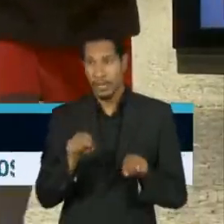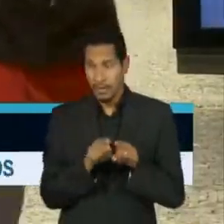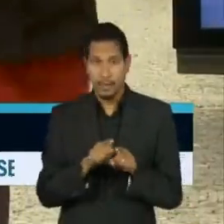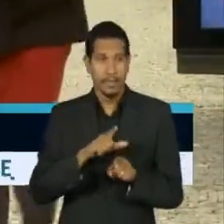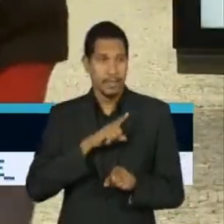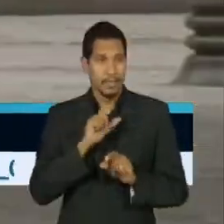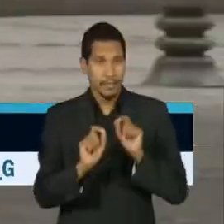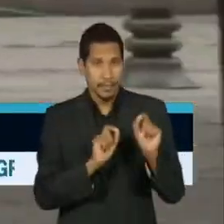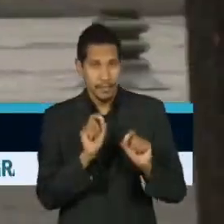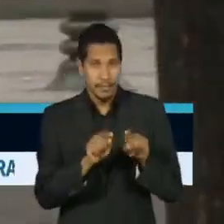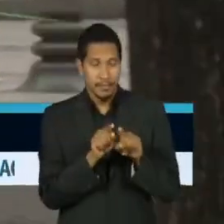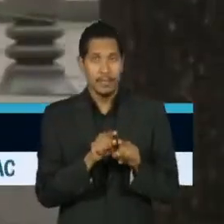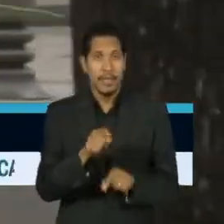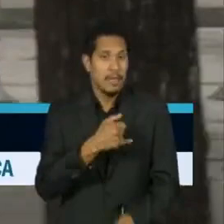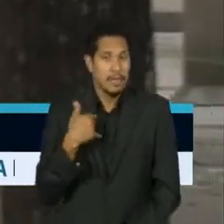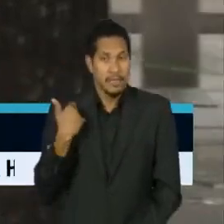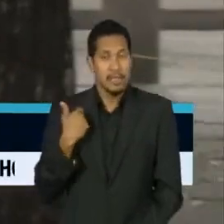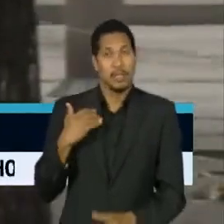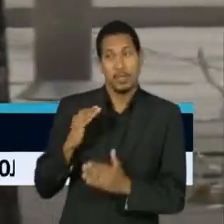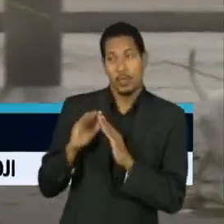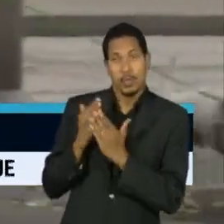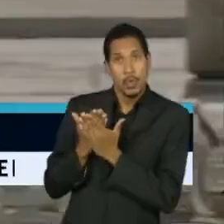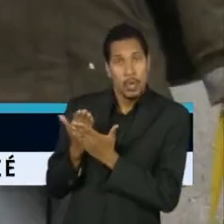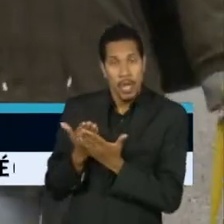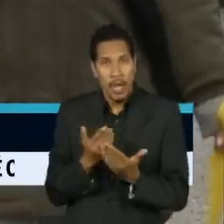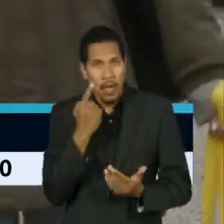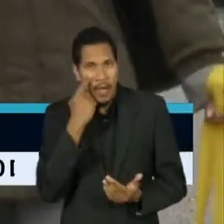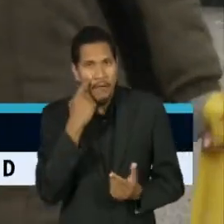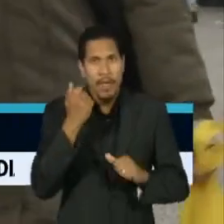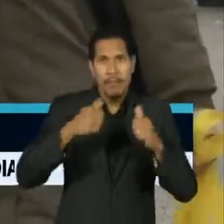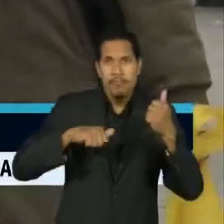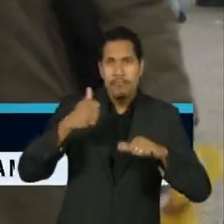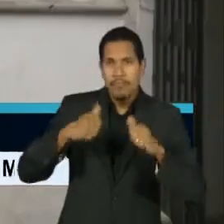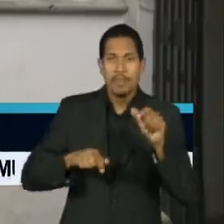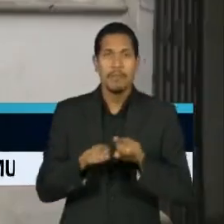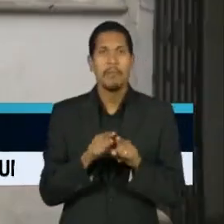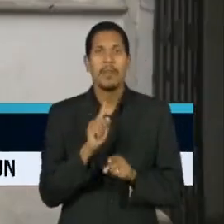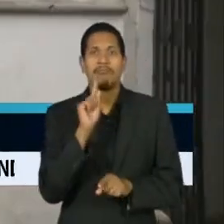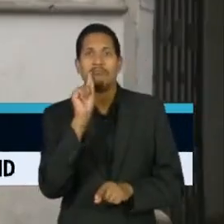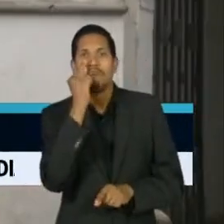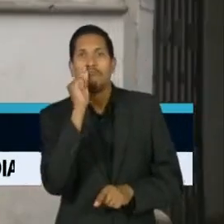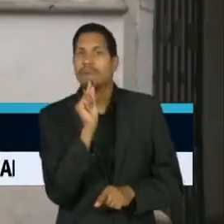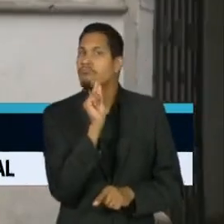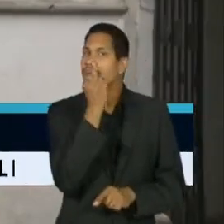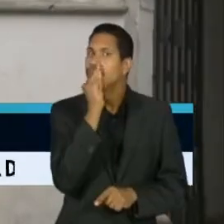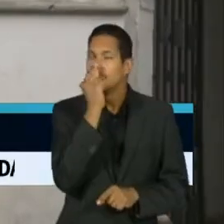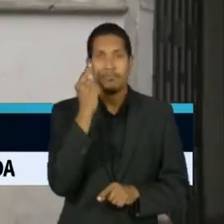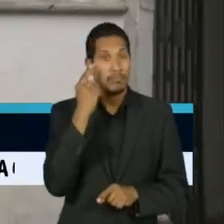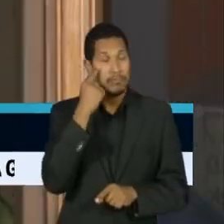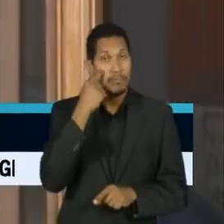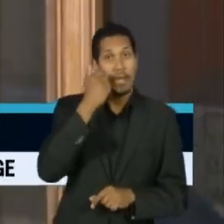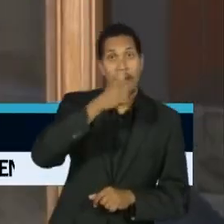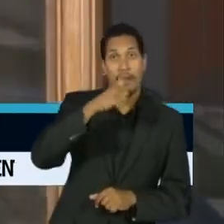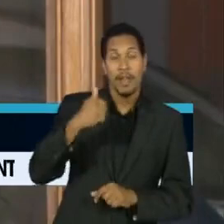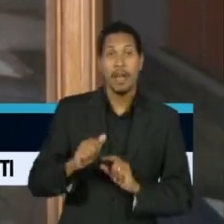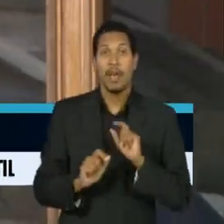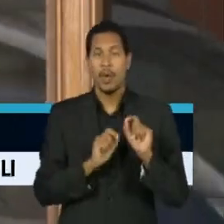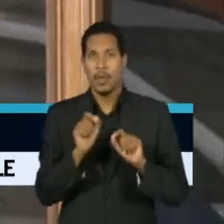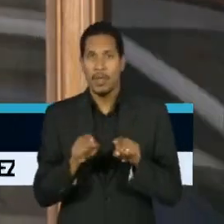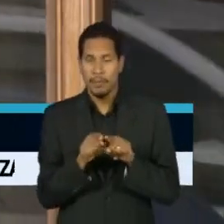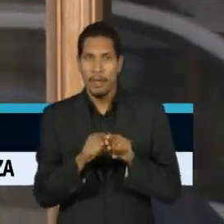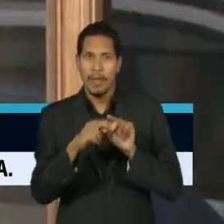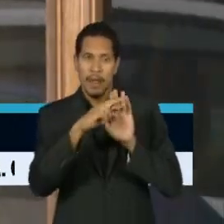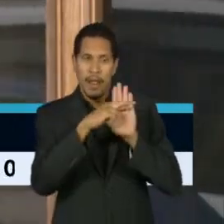em idade escolar. Para isso, vai entregar testes rápidos nas escolas. Um pacote de medidas restritivas deve ser